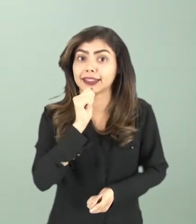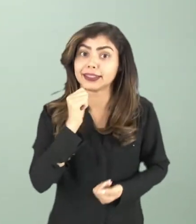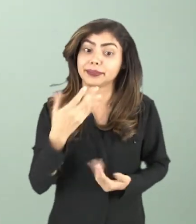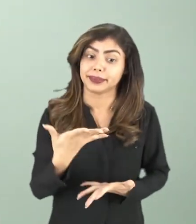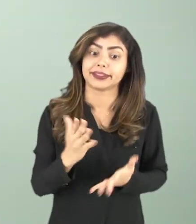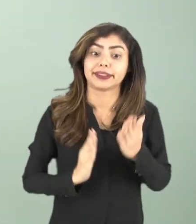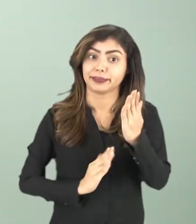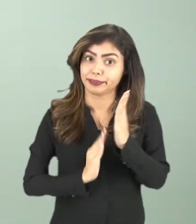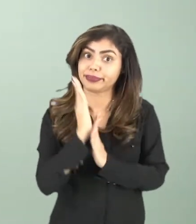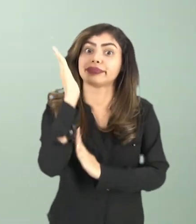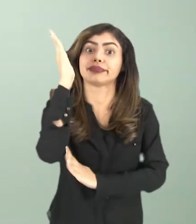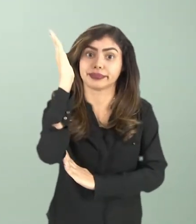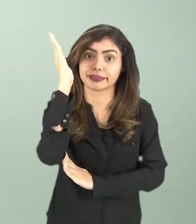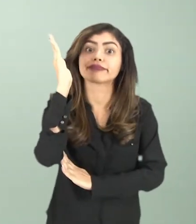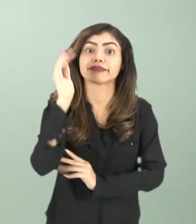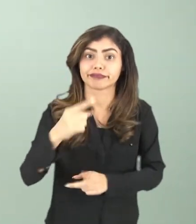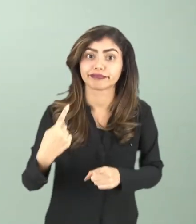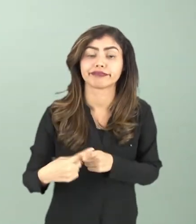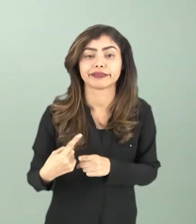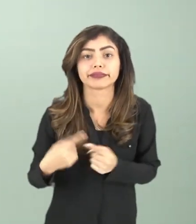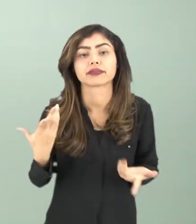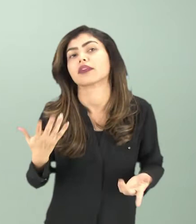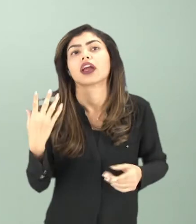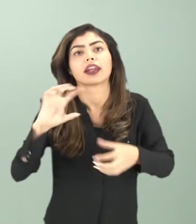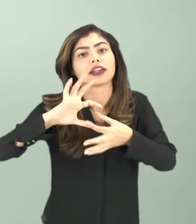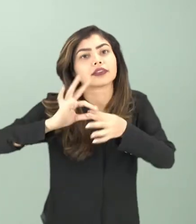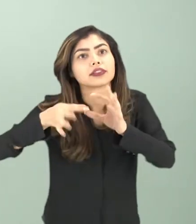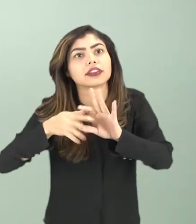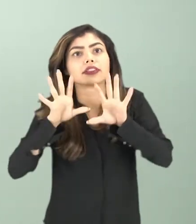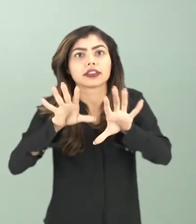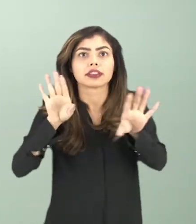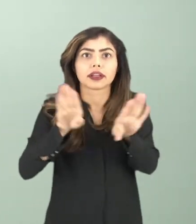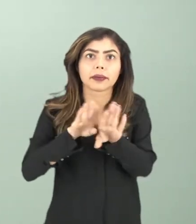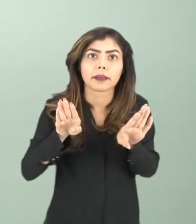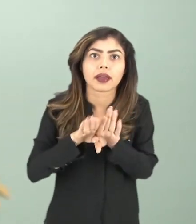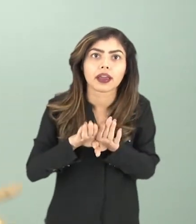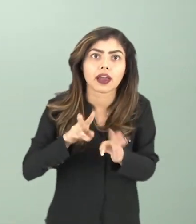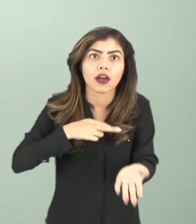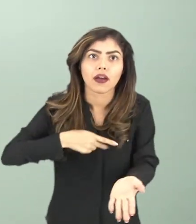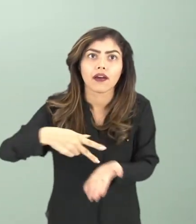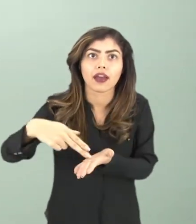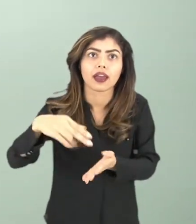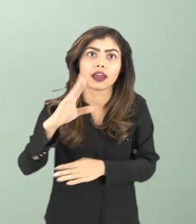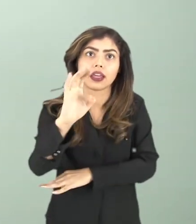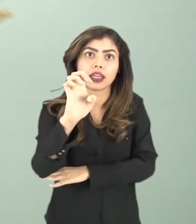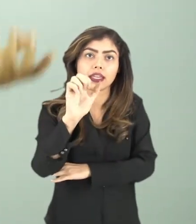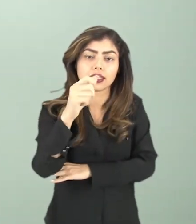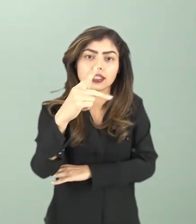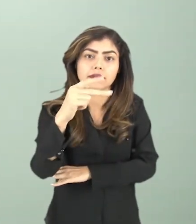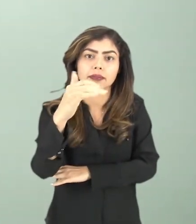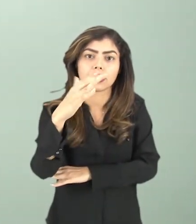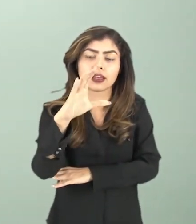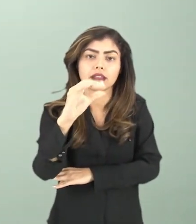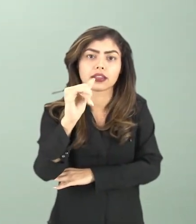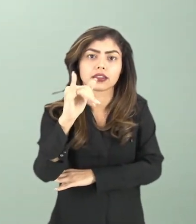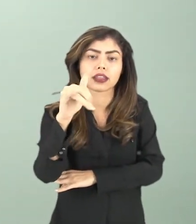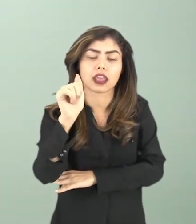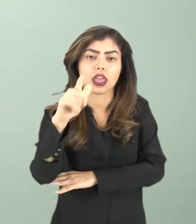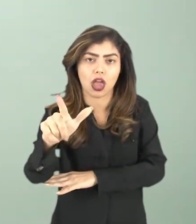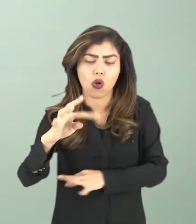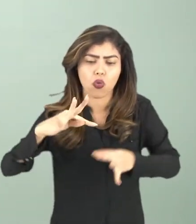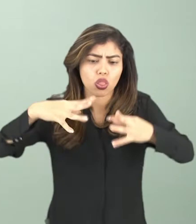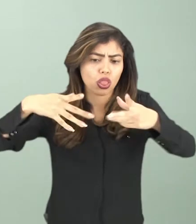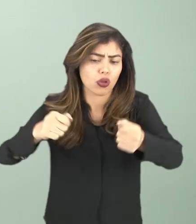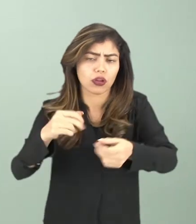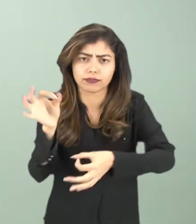essas bombas não foram lançadas. E, nesse contexto, aí, também, a gente tem a corrida espacial, né? Com todo esse desenvolvimento